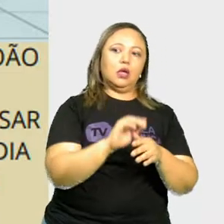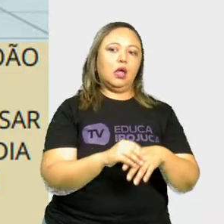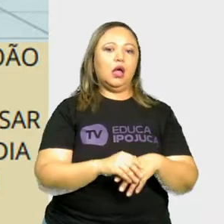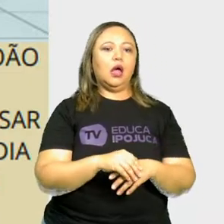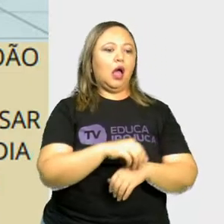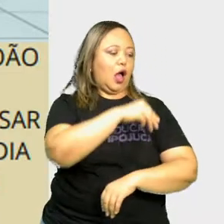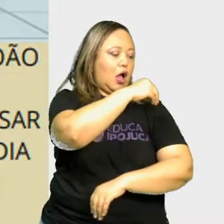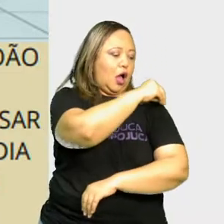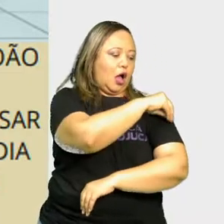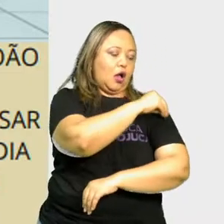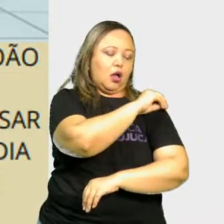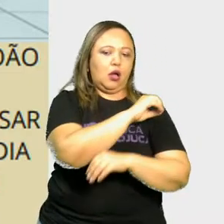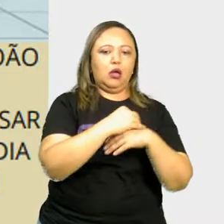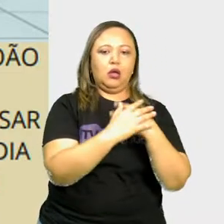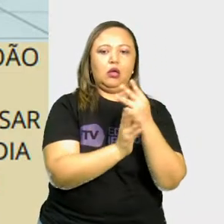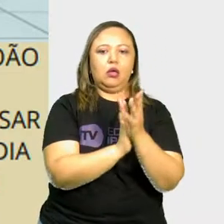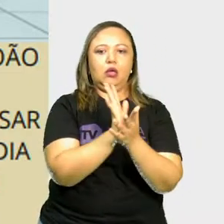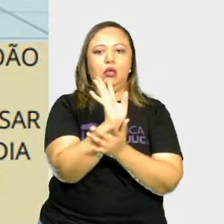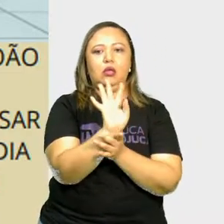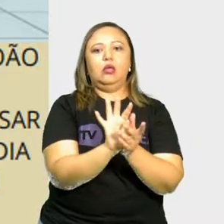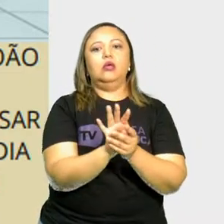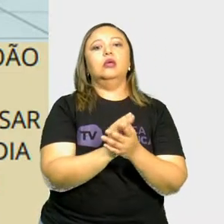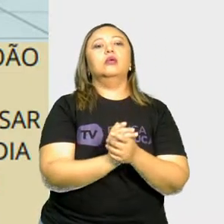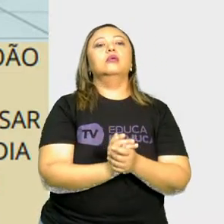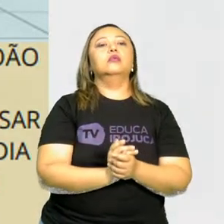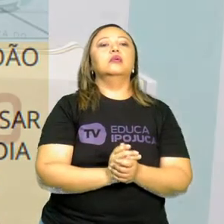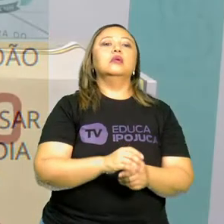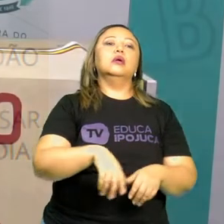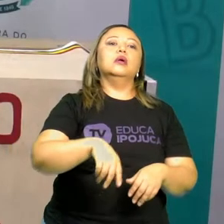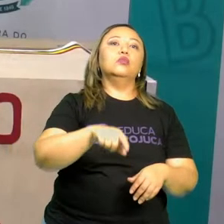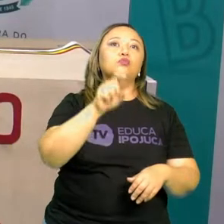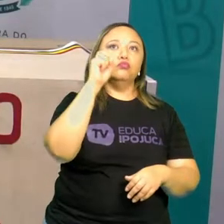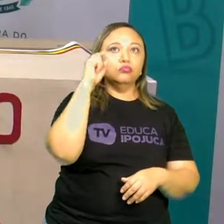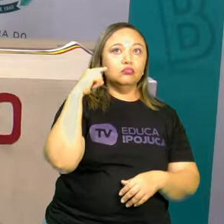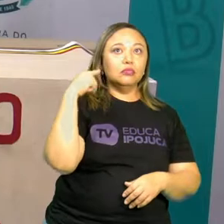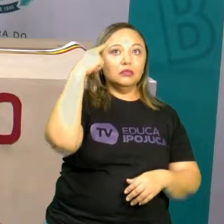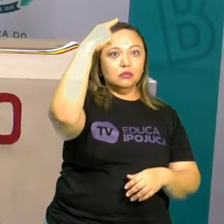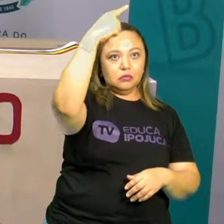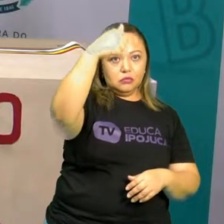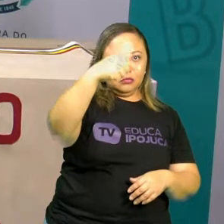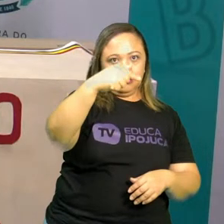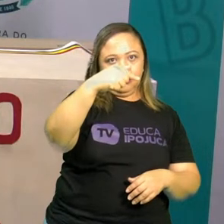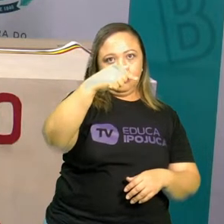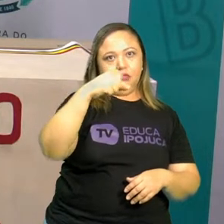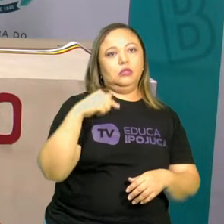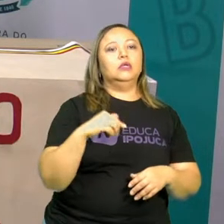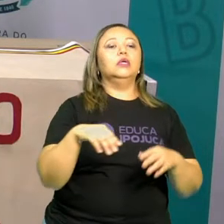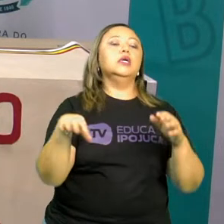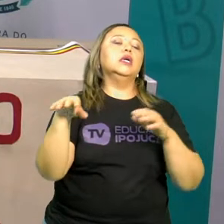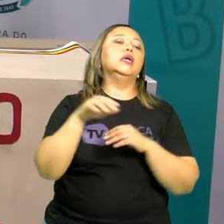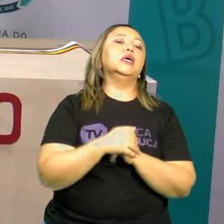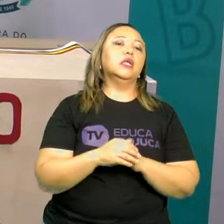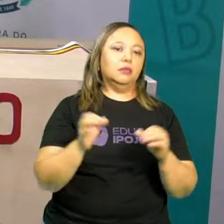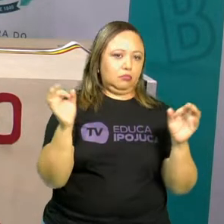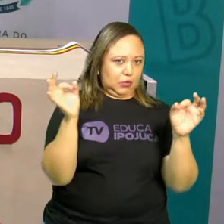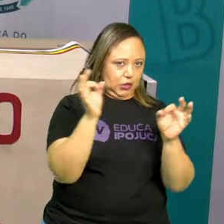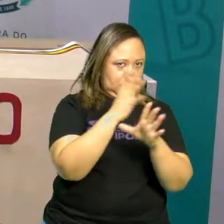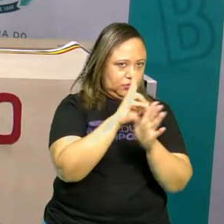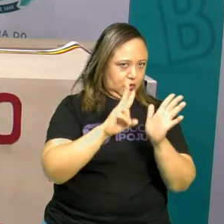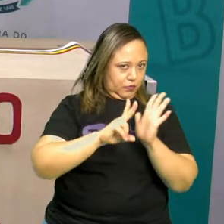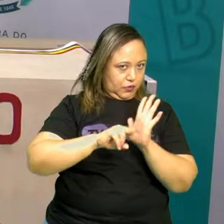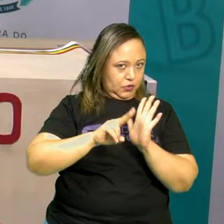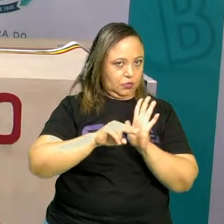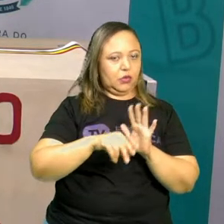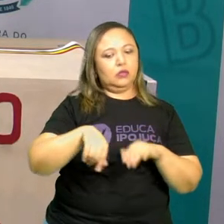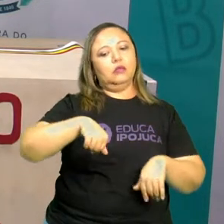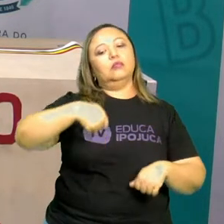vai acabar, mas antes, eu preciso colaborar. João escutou um